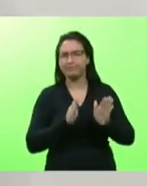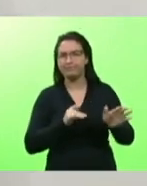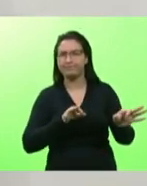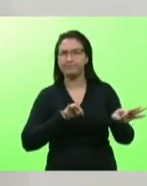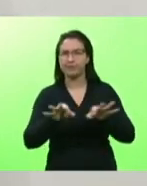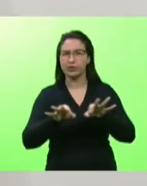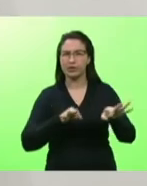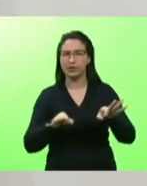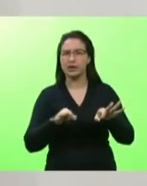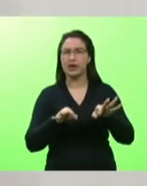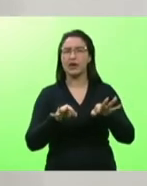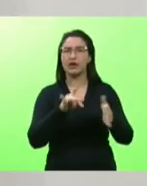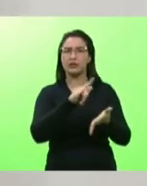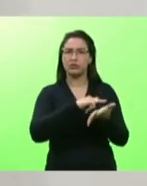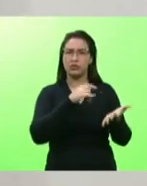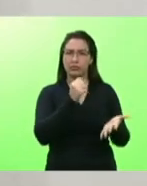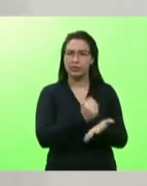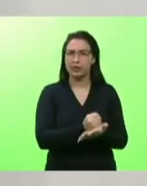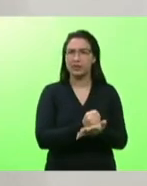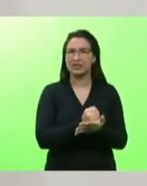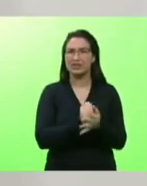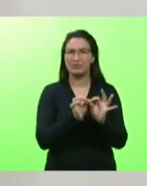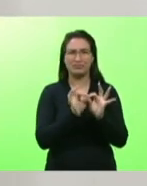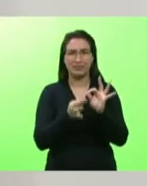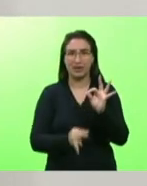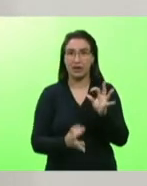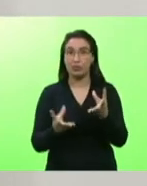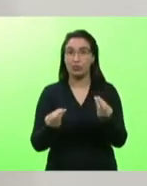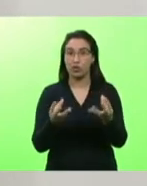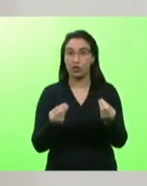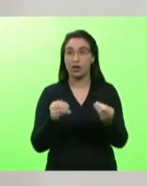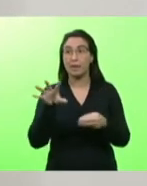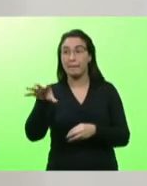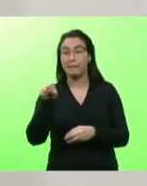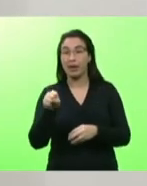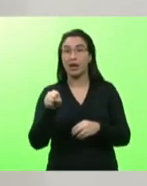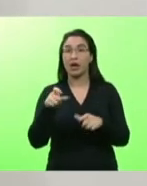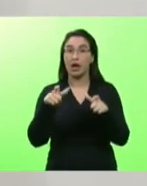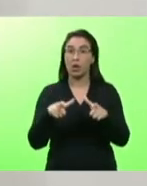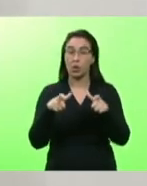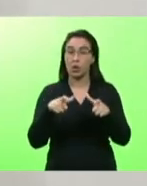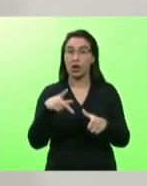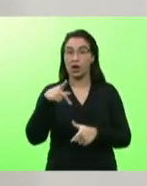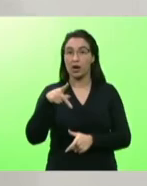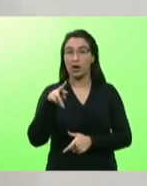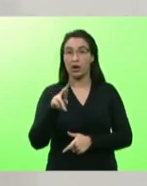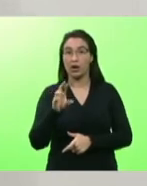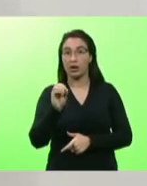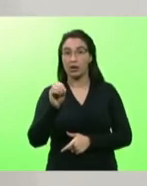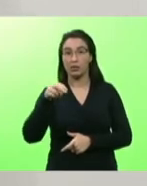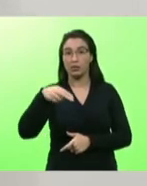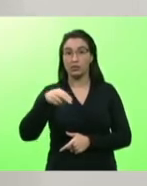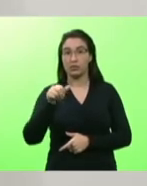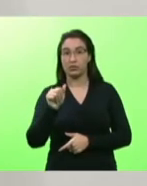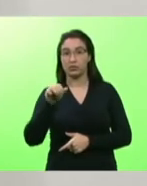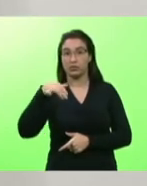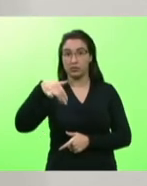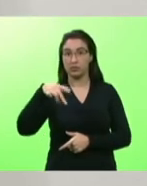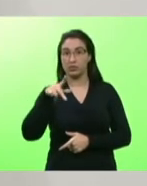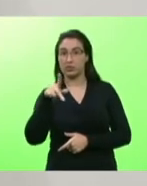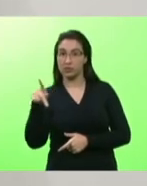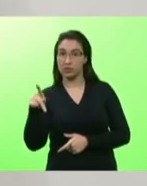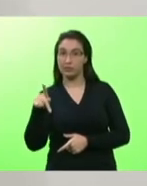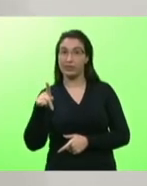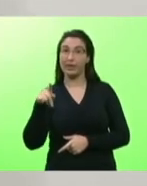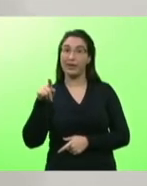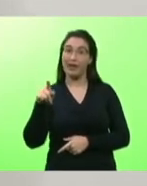gigantesca que ele pega então lá pelo PRONAMP que vai ser liberado mais recursos que é em nível federal e aí a possa